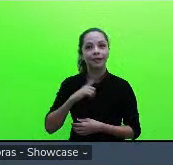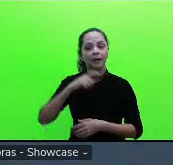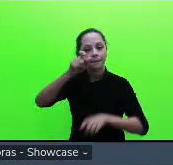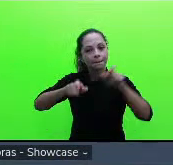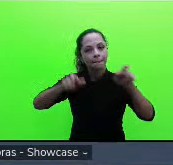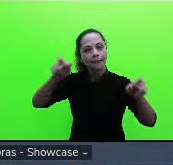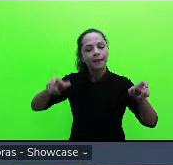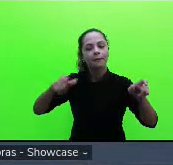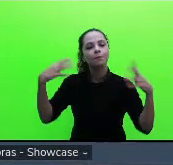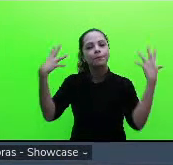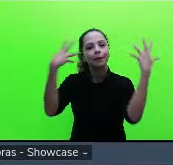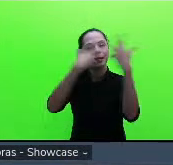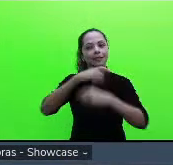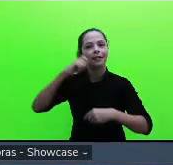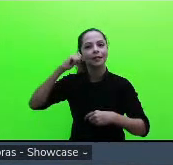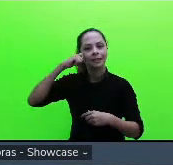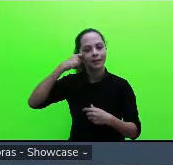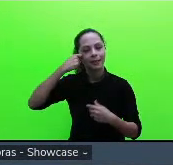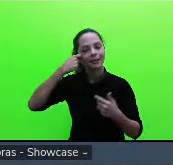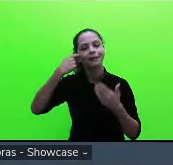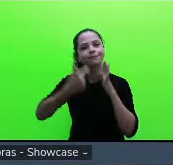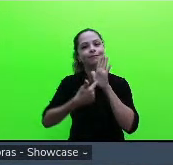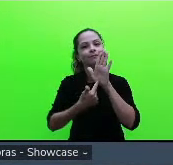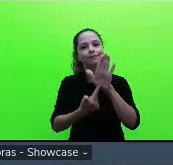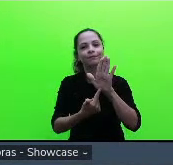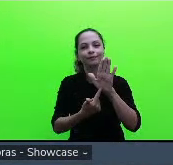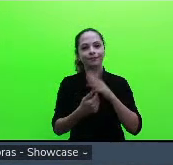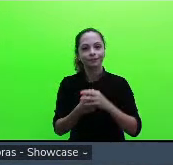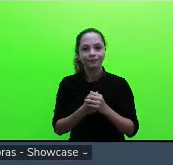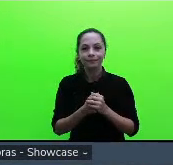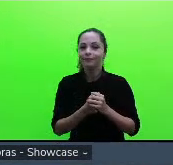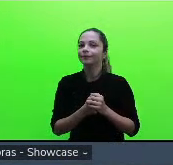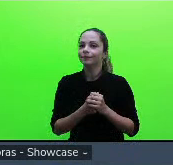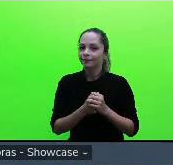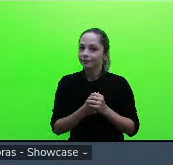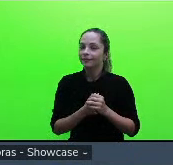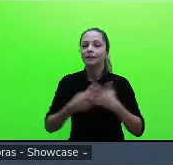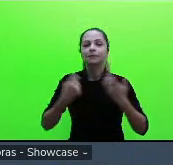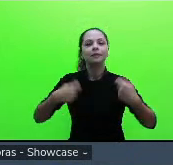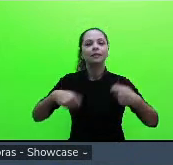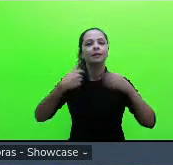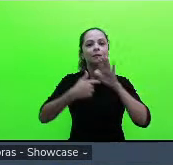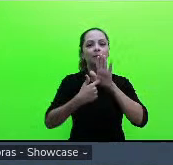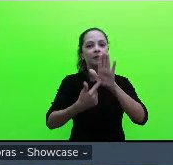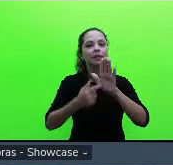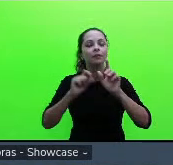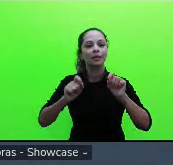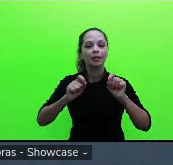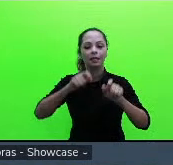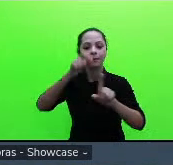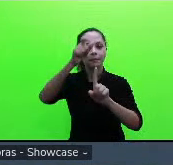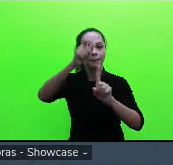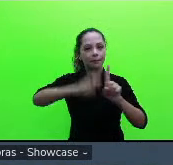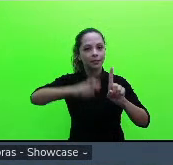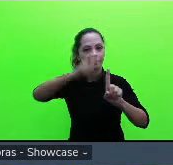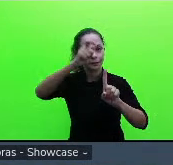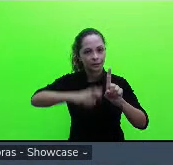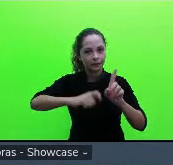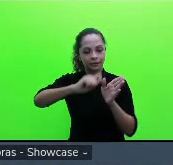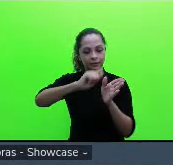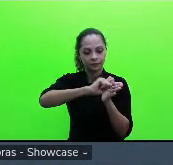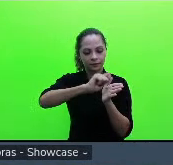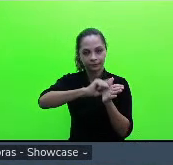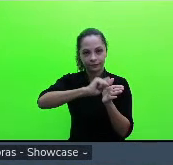são ressaltados entretanto seria preciso que os personagens escritores voltassem ainda mais a beleza